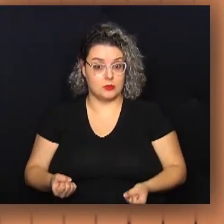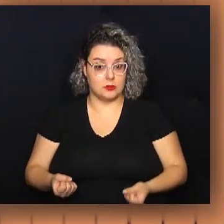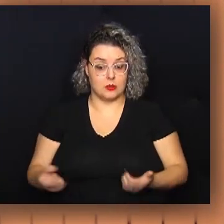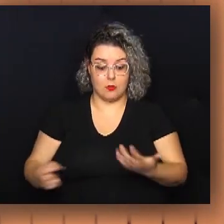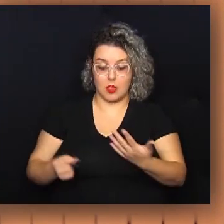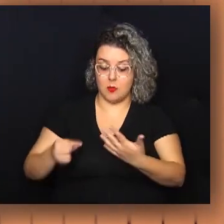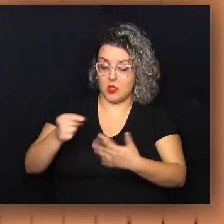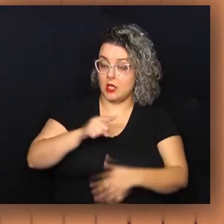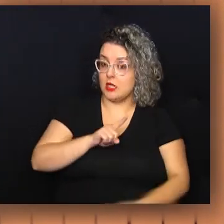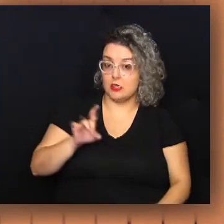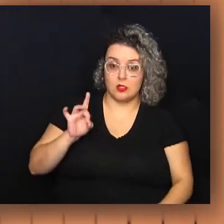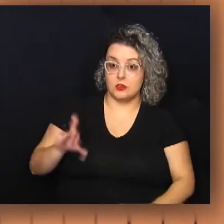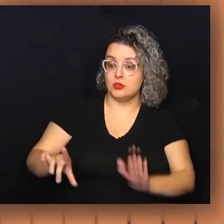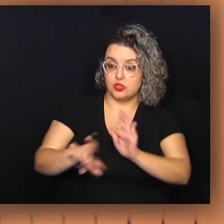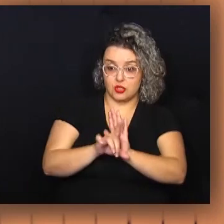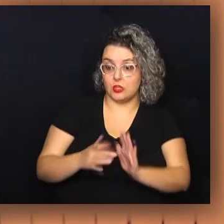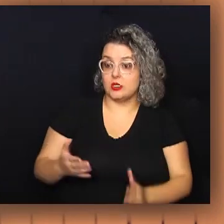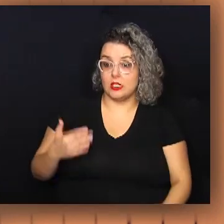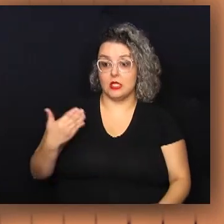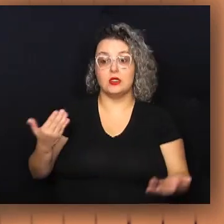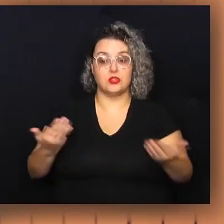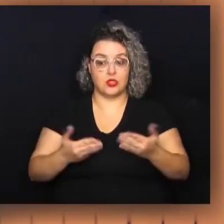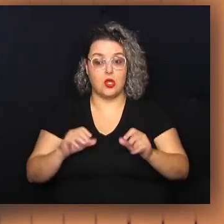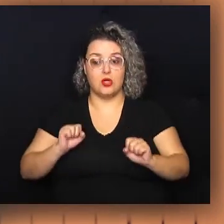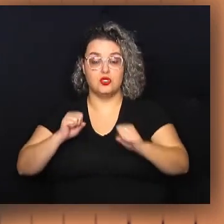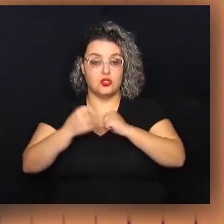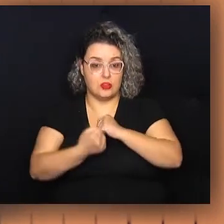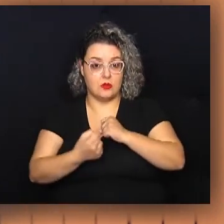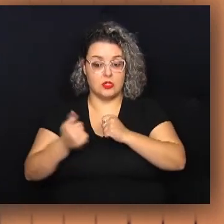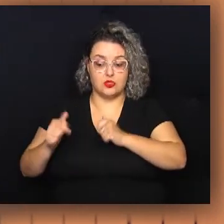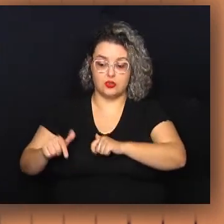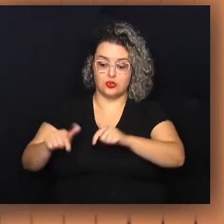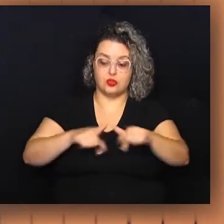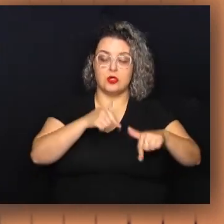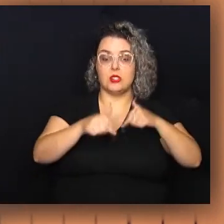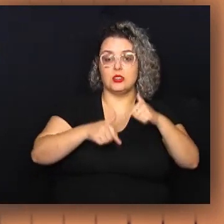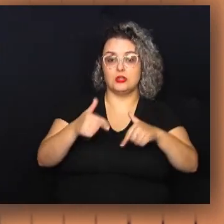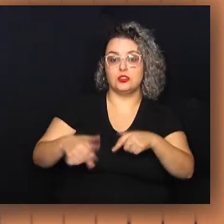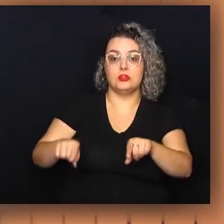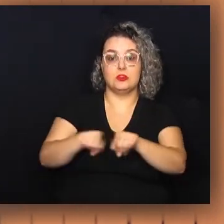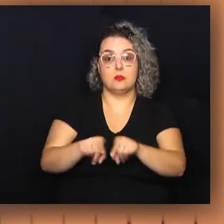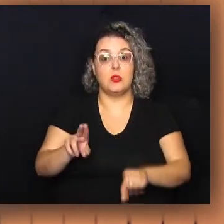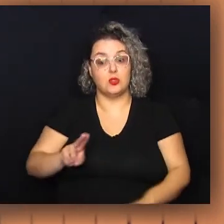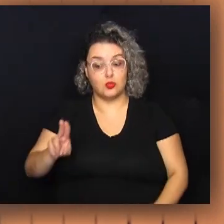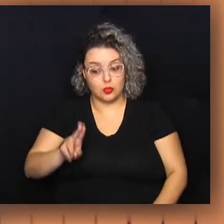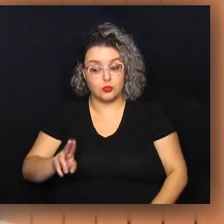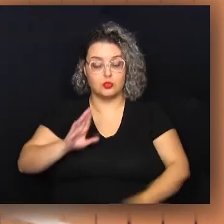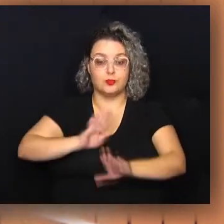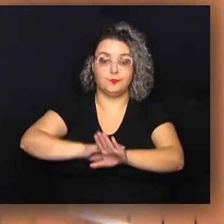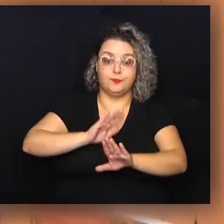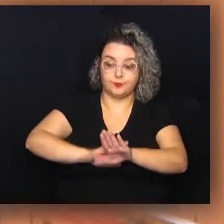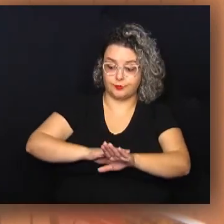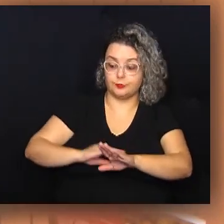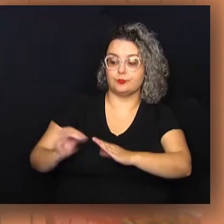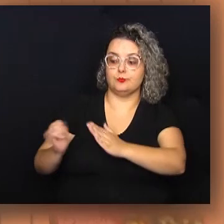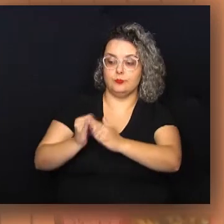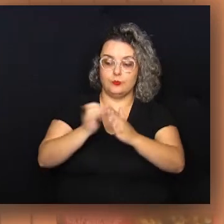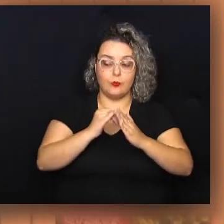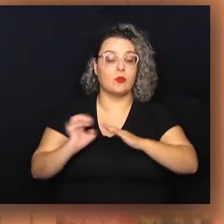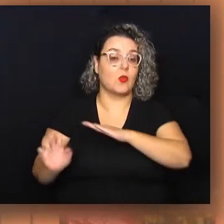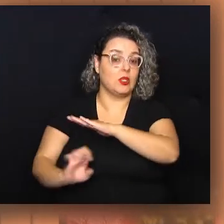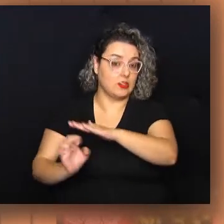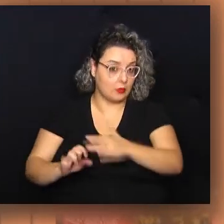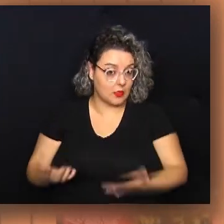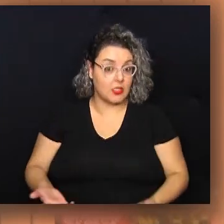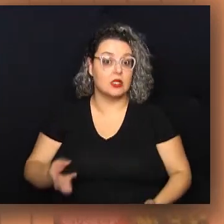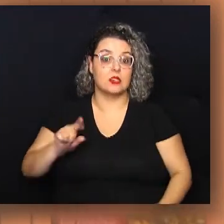aspectos não só na legislação vigente de defesa dos postos de trabalho e do uso social da propriedade, a função social da